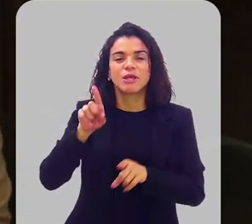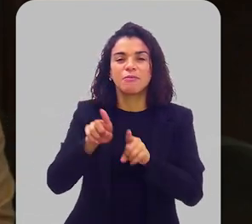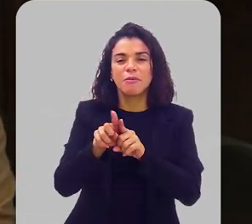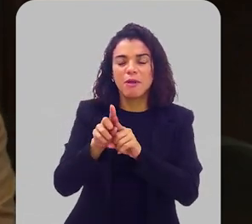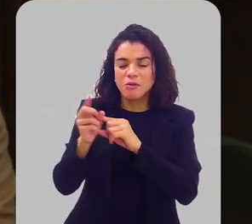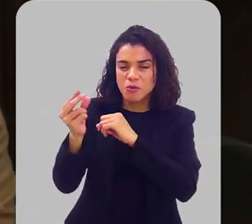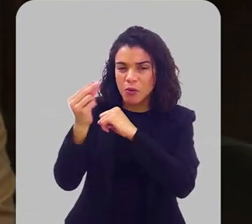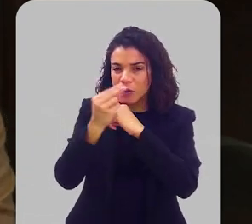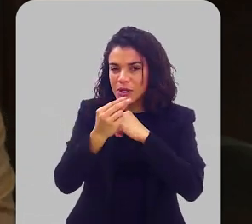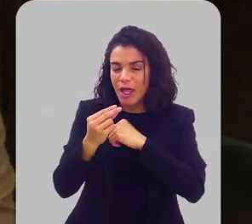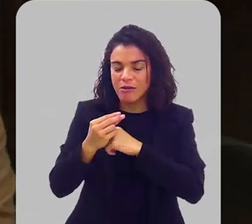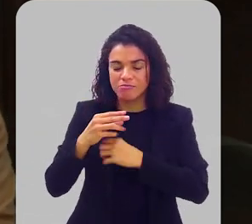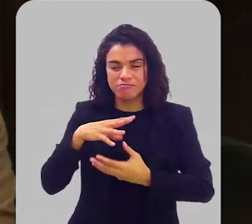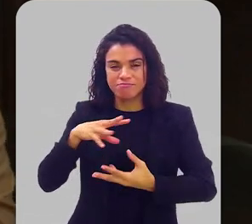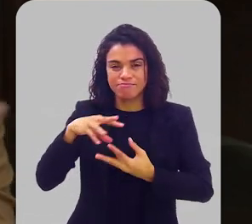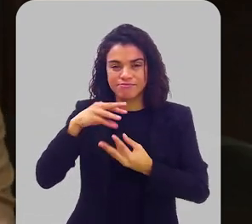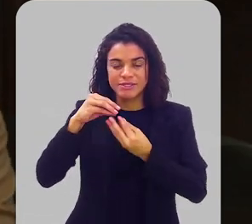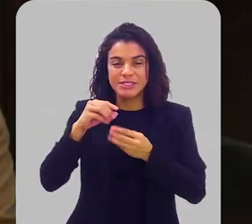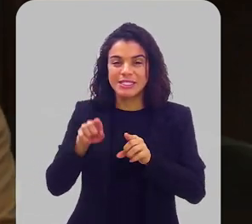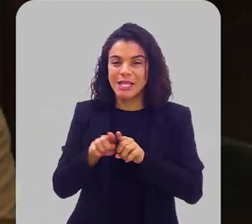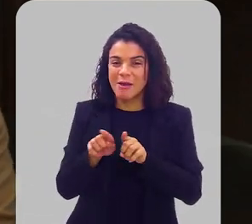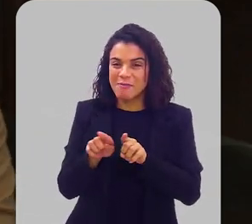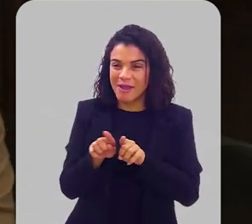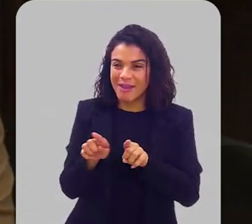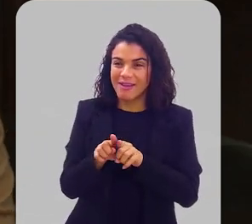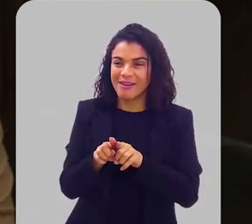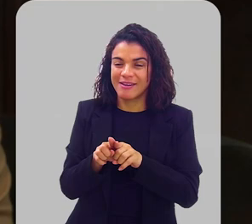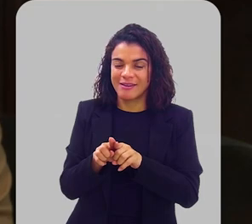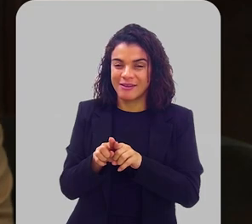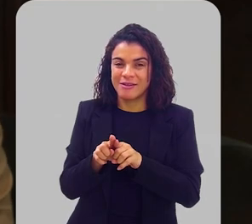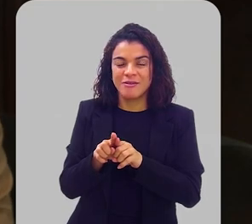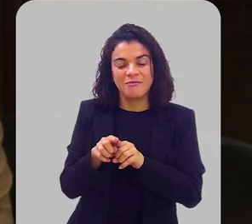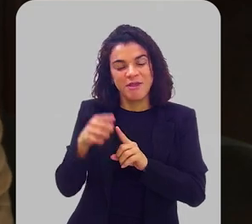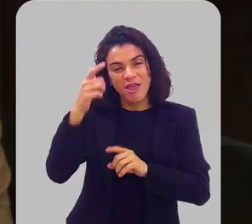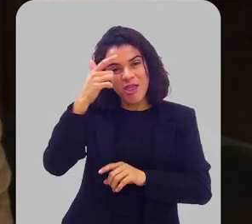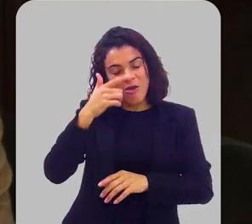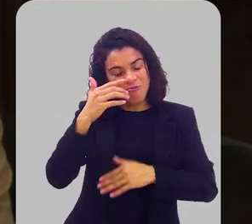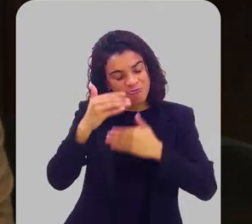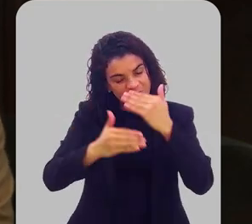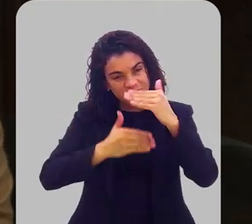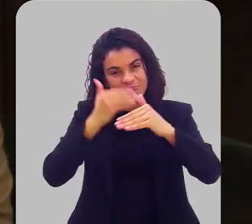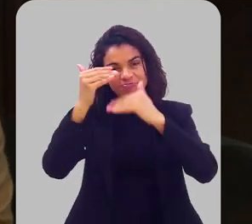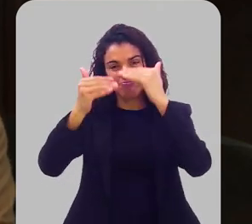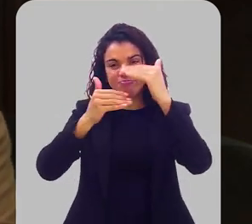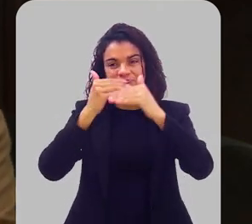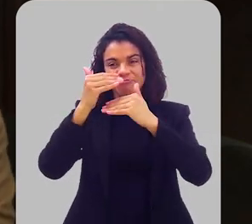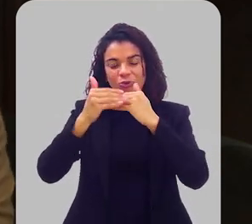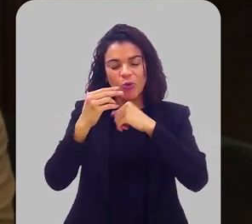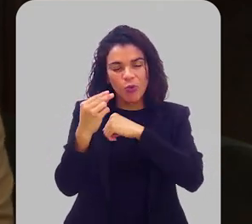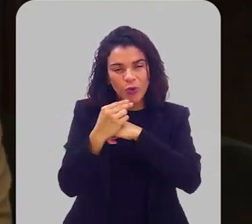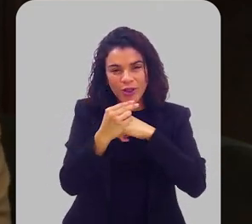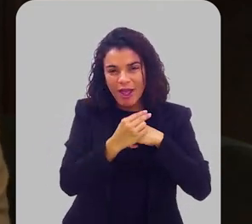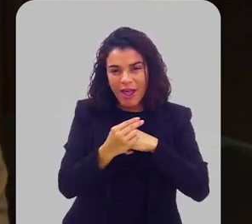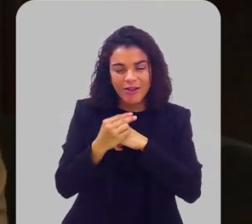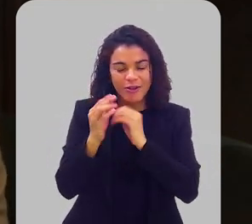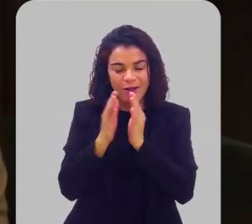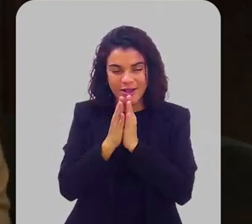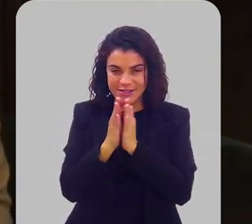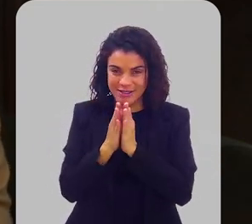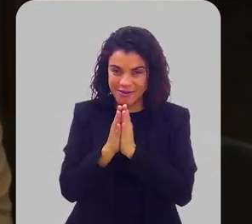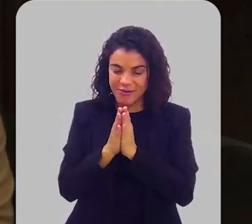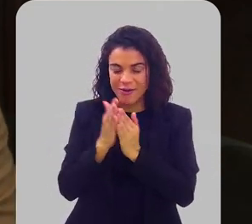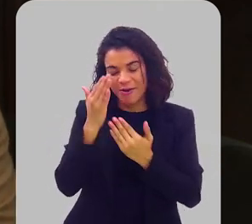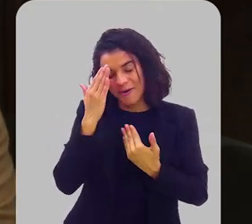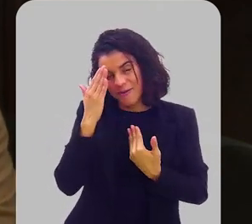pelo cuidado espiritual. E por me formar nessa vida cristã tão bem, com tanto zelo, com tanta intercessão e oração.